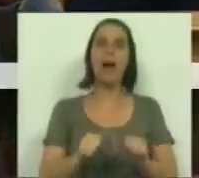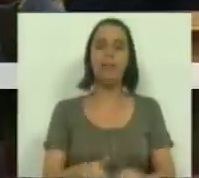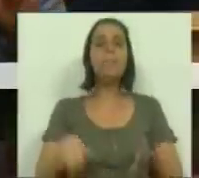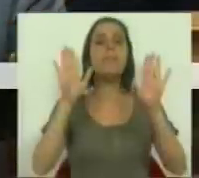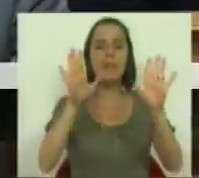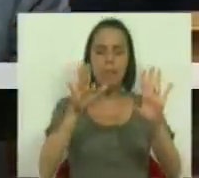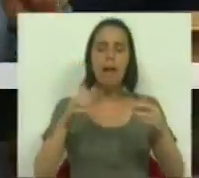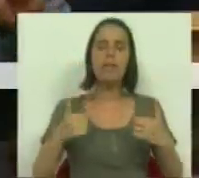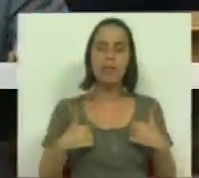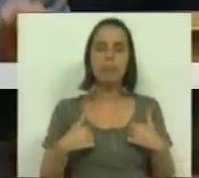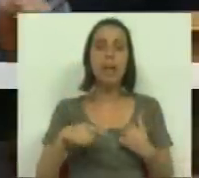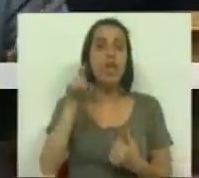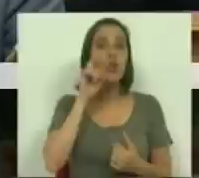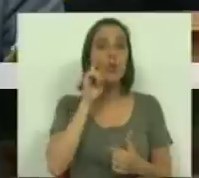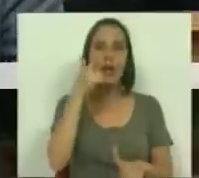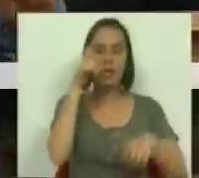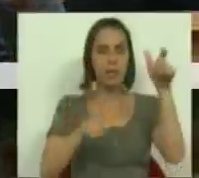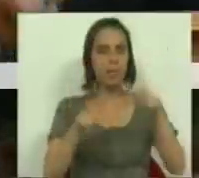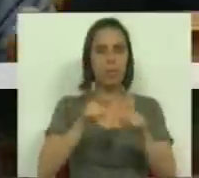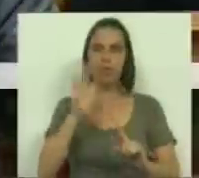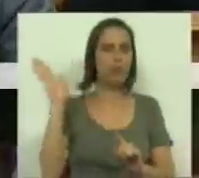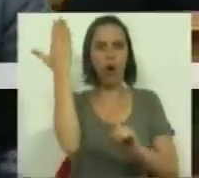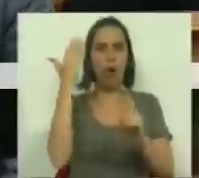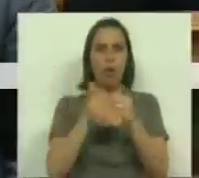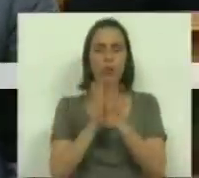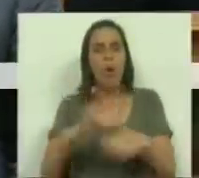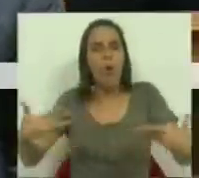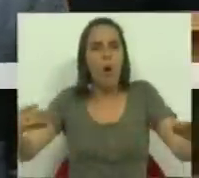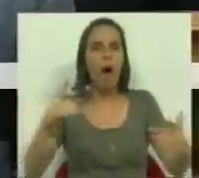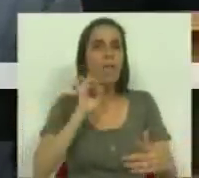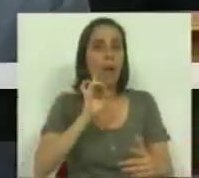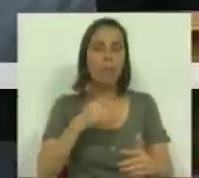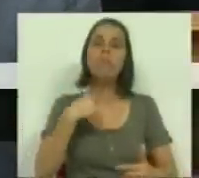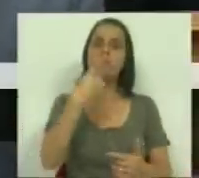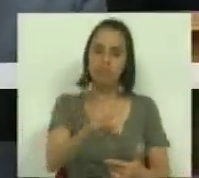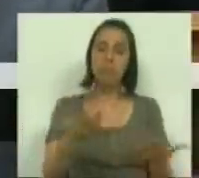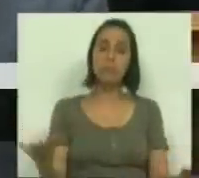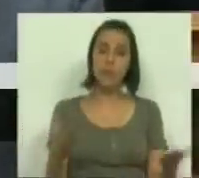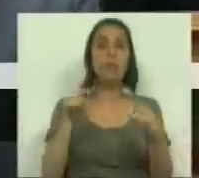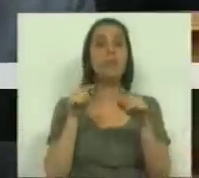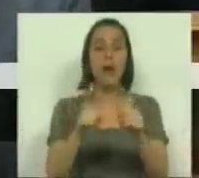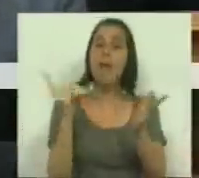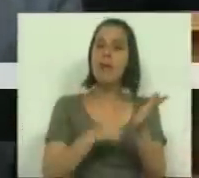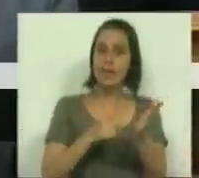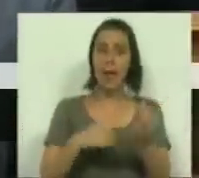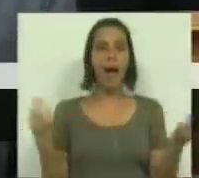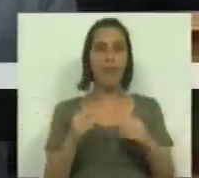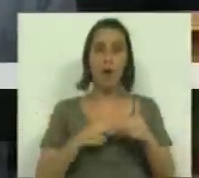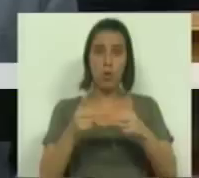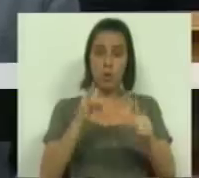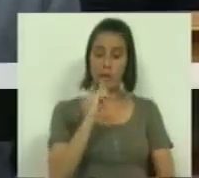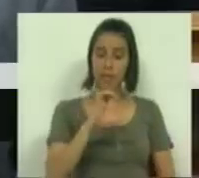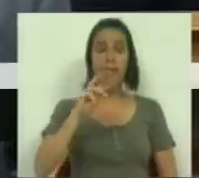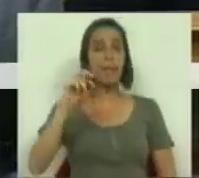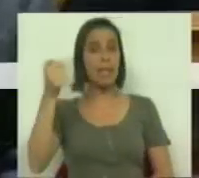Mas nós colocamos a segurança das populações acima de todos os outros valores. E por isso dizemos que, para além da necessidade de construção do